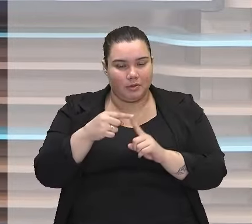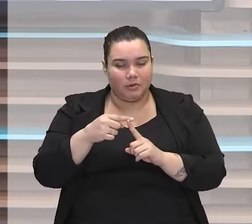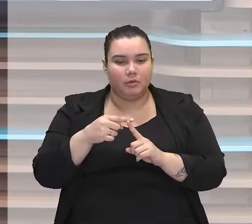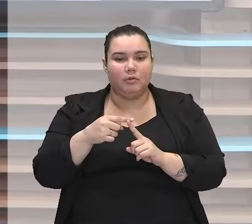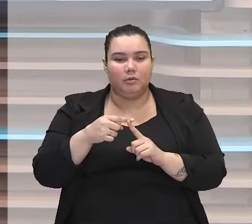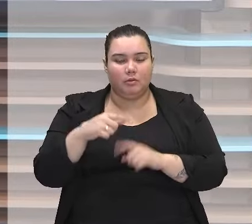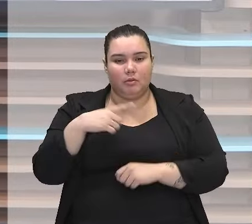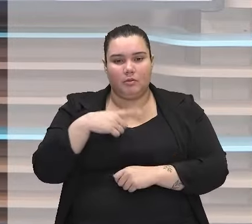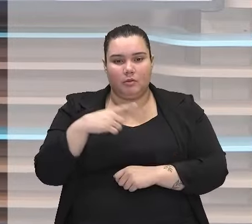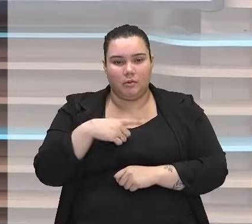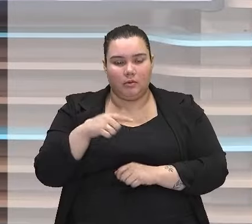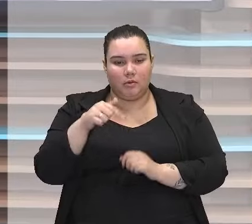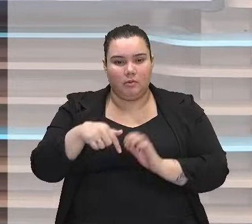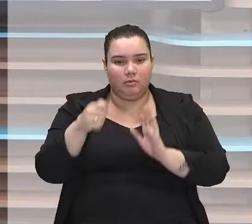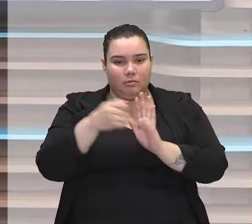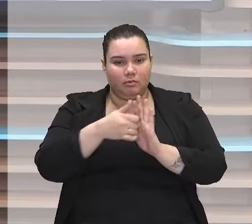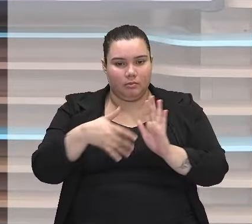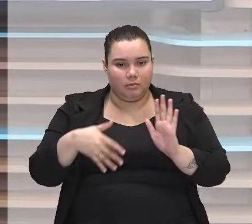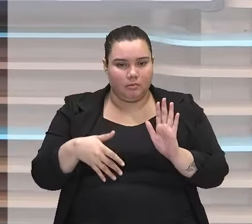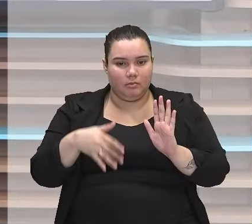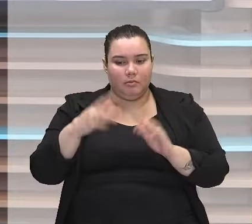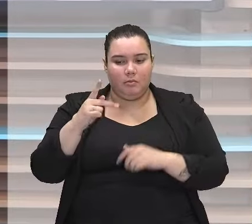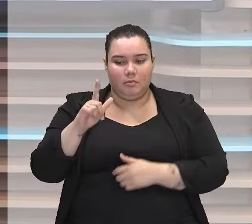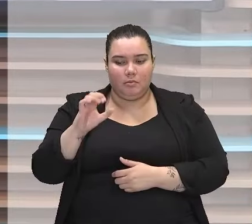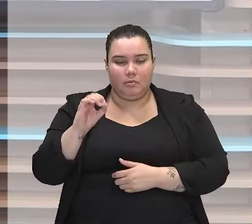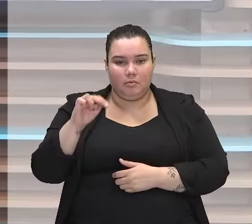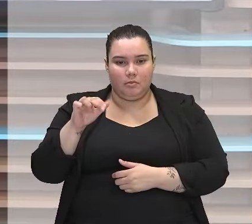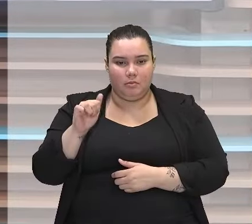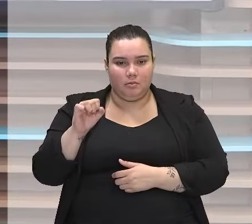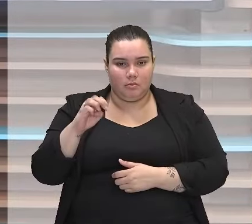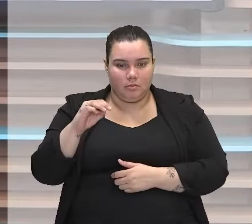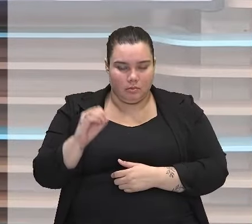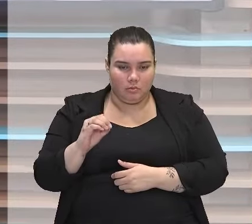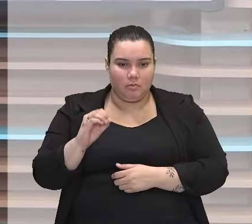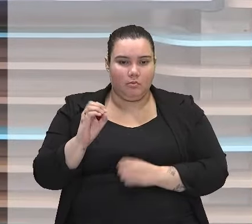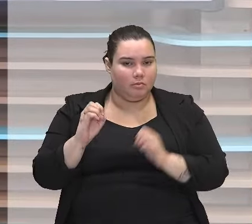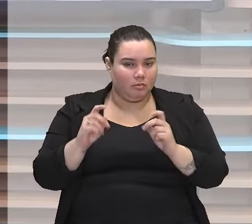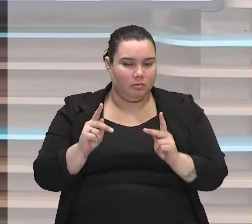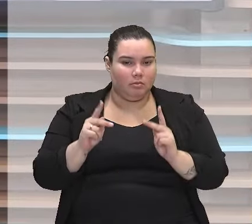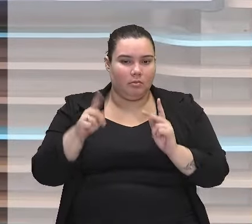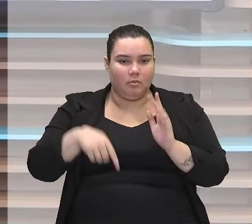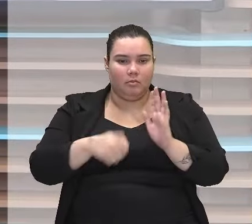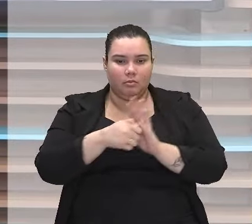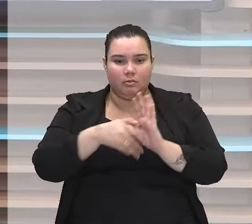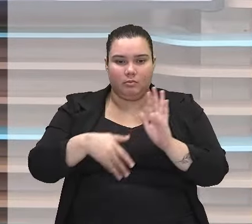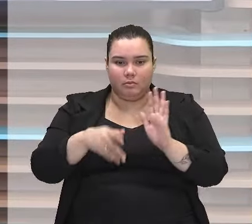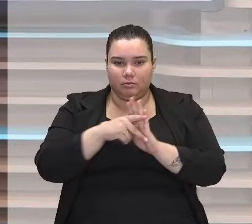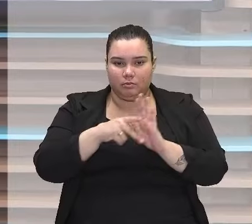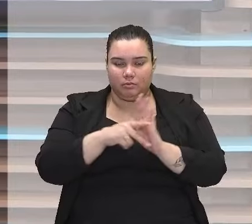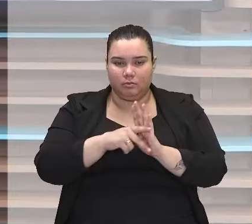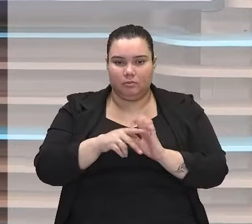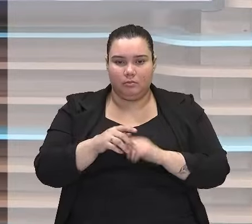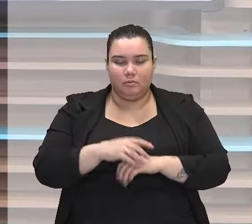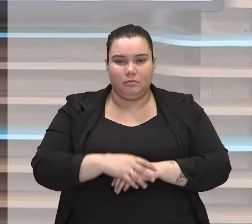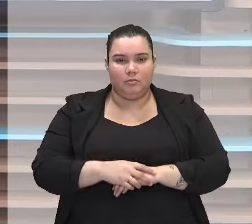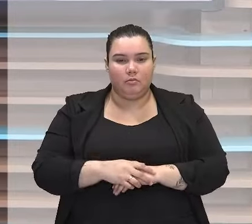nós vamos ter a figura de construção, um pleonasmo, certo? Um pleonasmo, essa figura de linguagem. Então, percebam que aqui, nesse